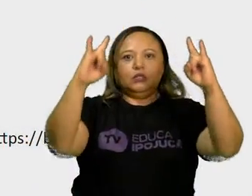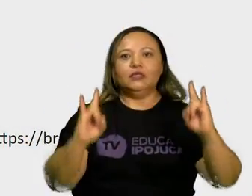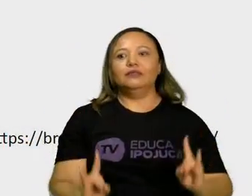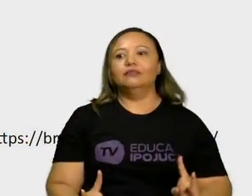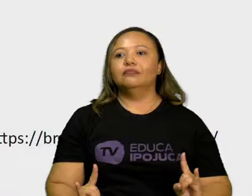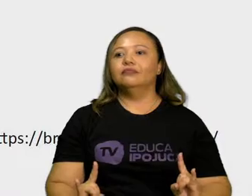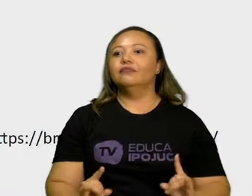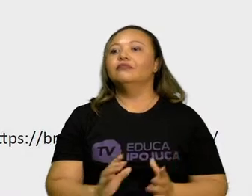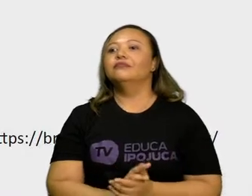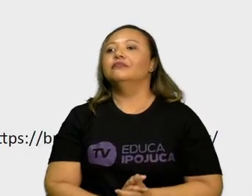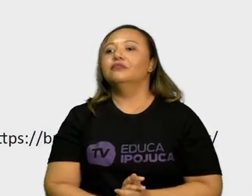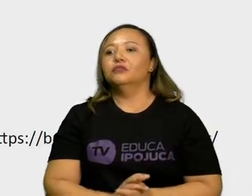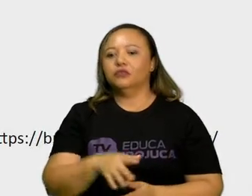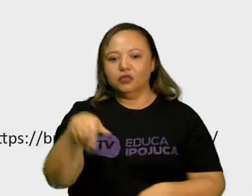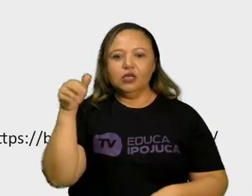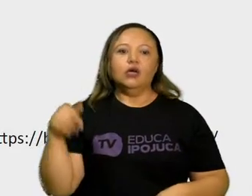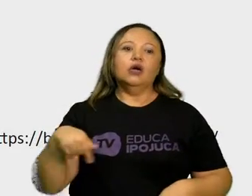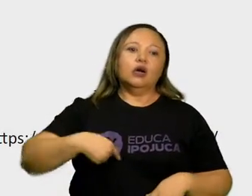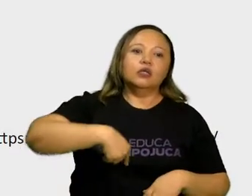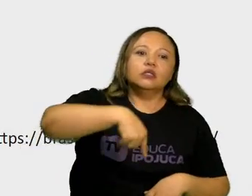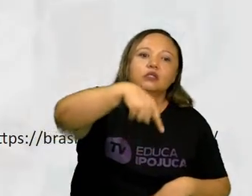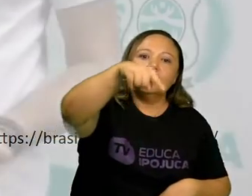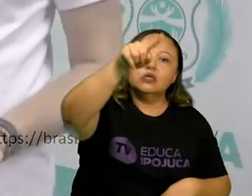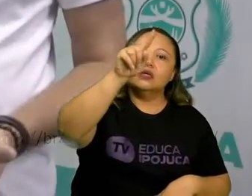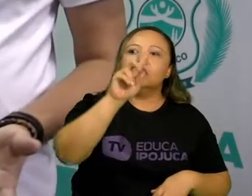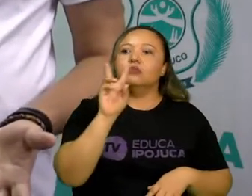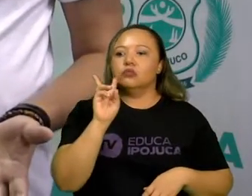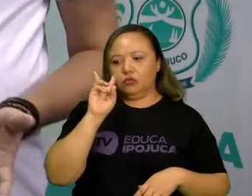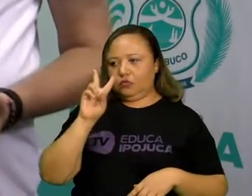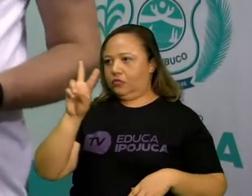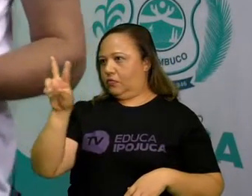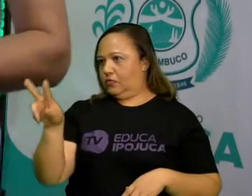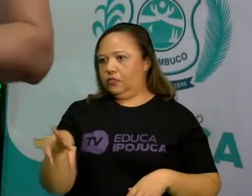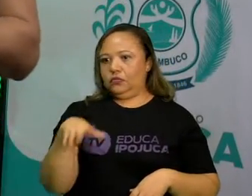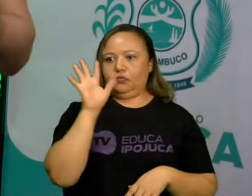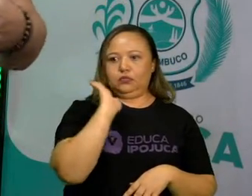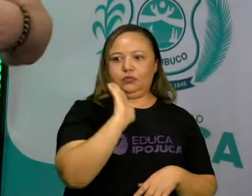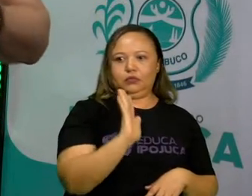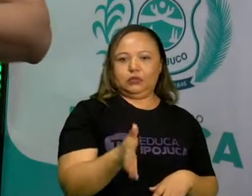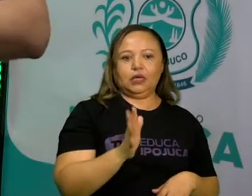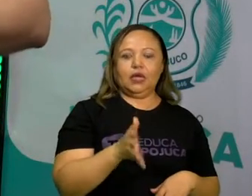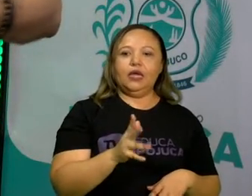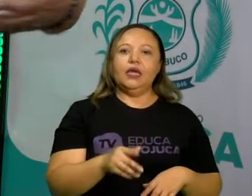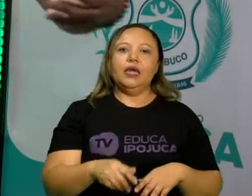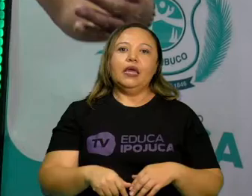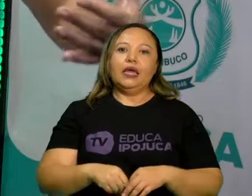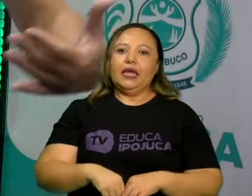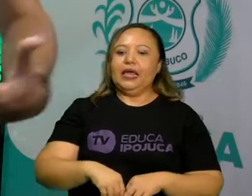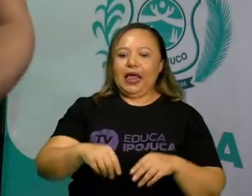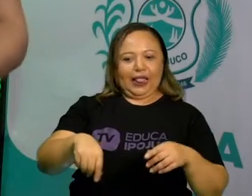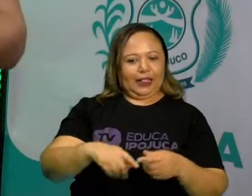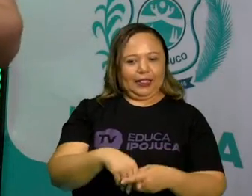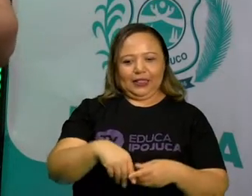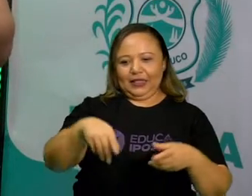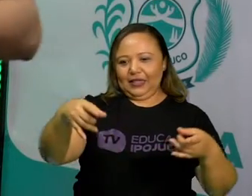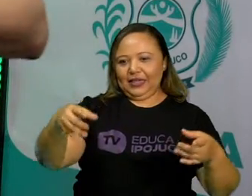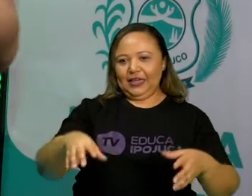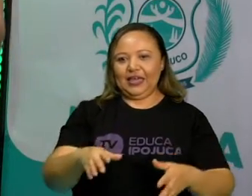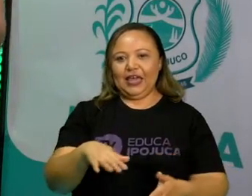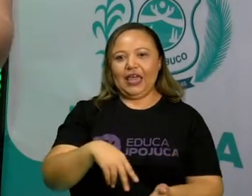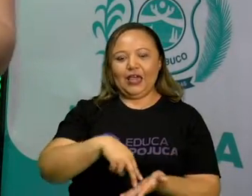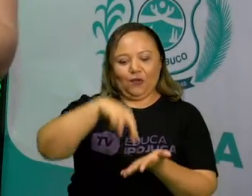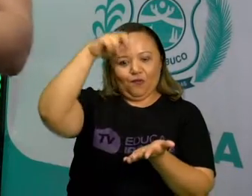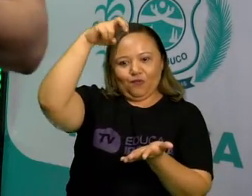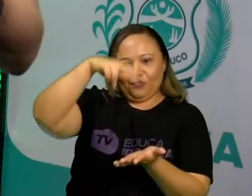foi ao circo ou não passou em frente a um circo, né? Então o circo onde tem o picadeiro, o